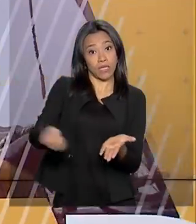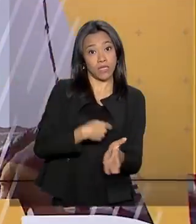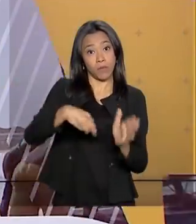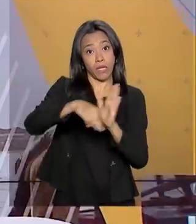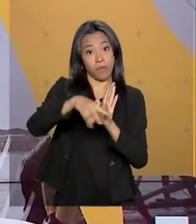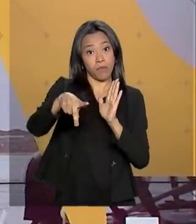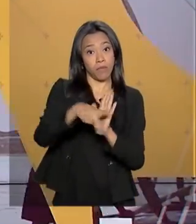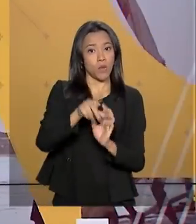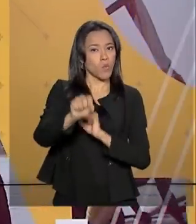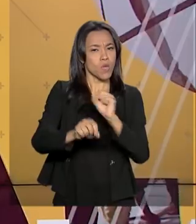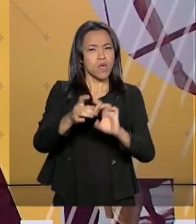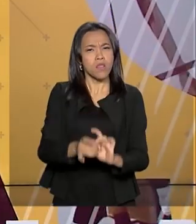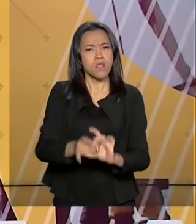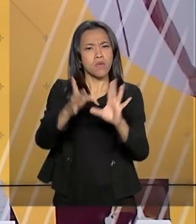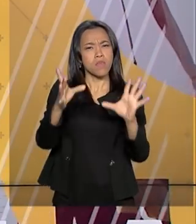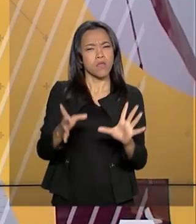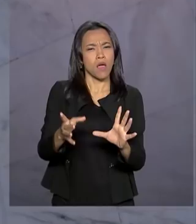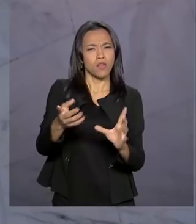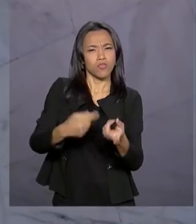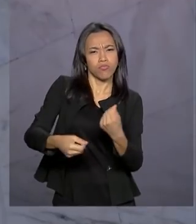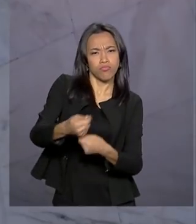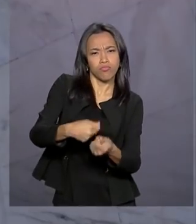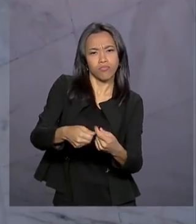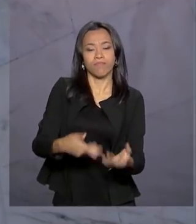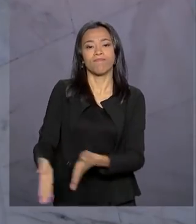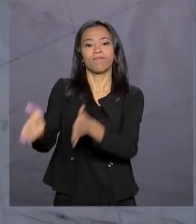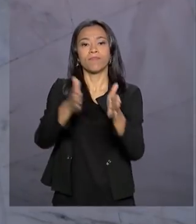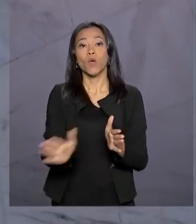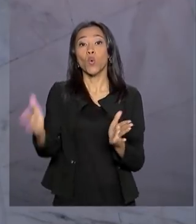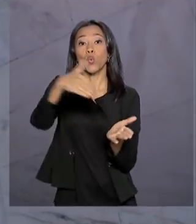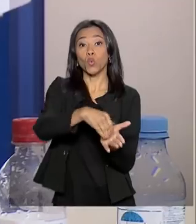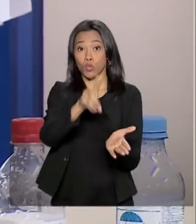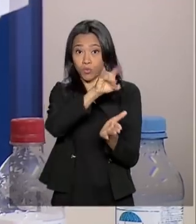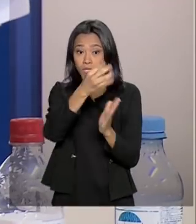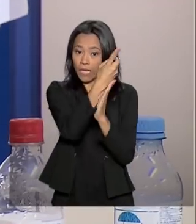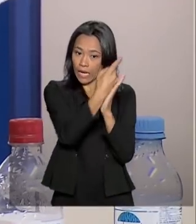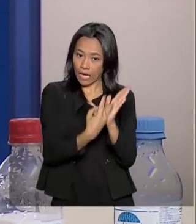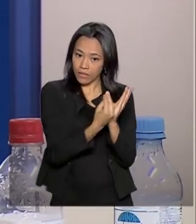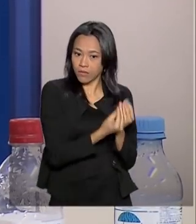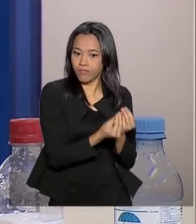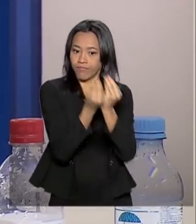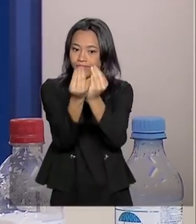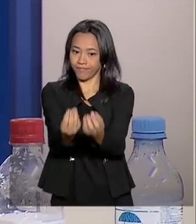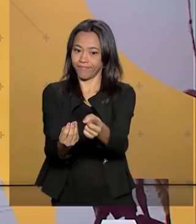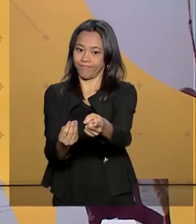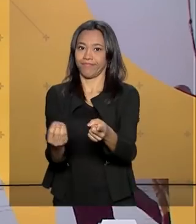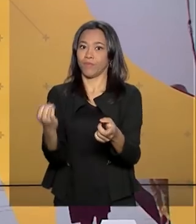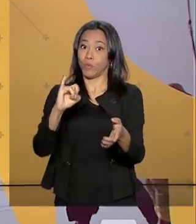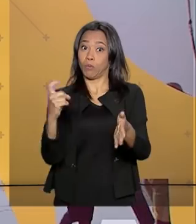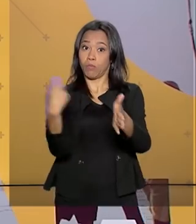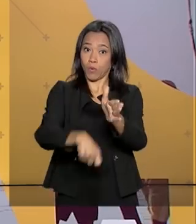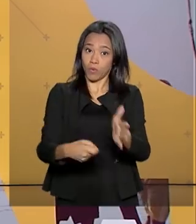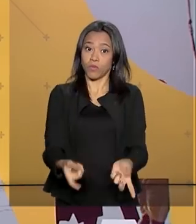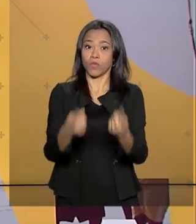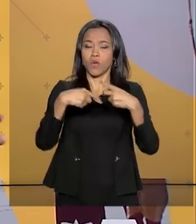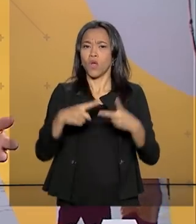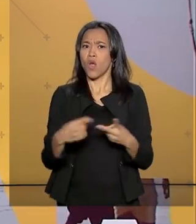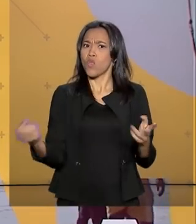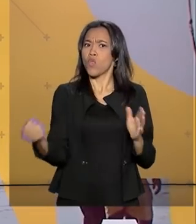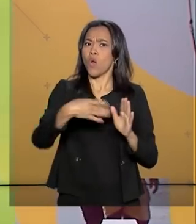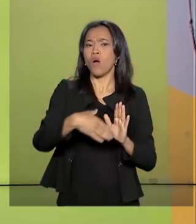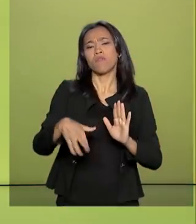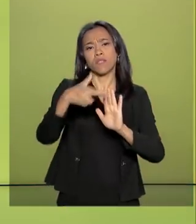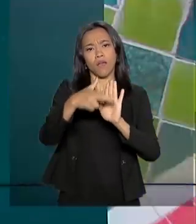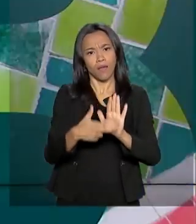provisória da liberdade econômica. Último dia para enviar a declaração do imposto de renda. Nova Previdência, comissão